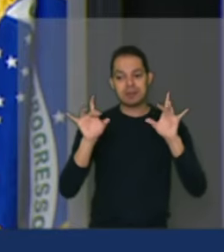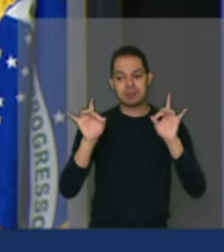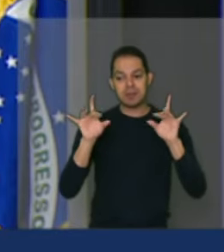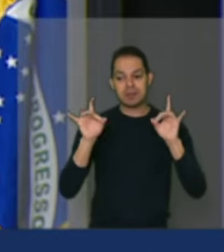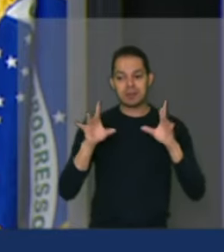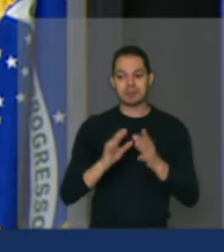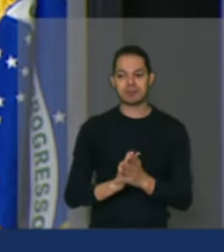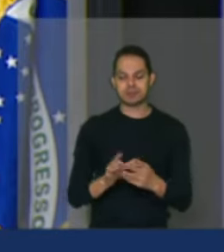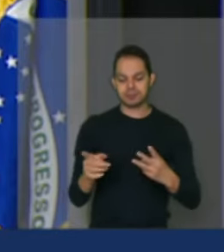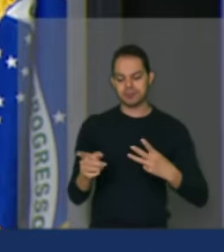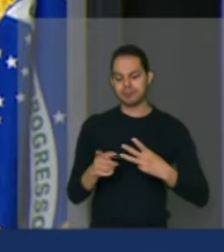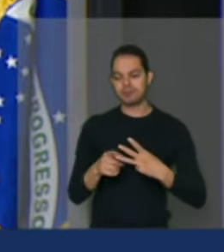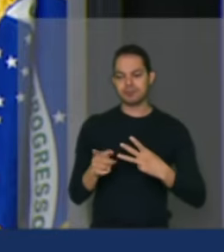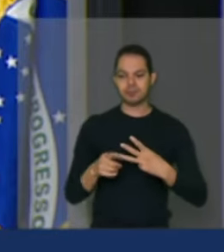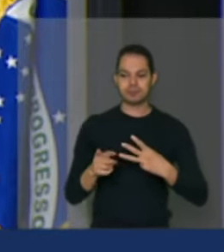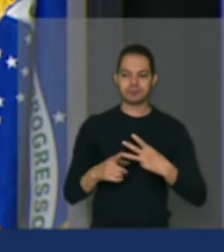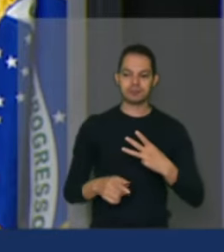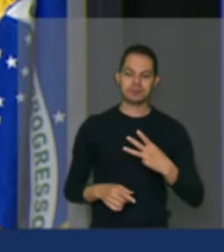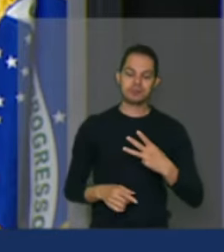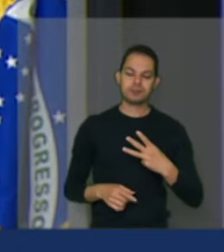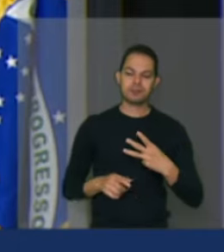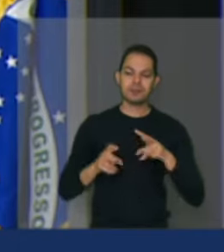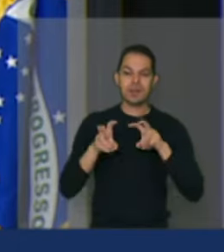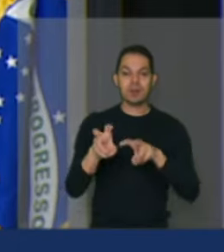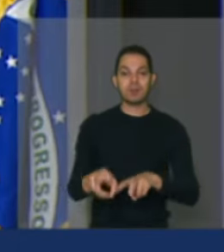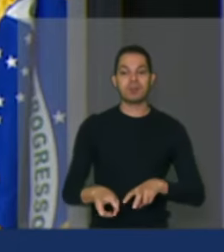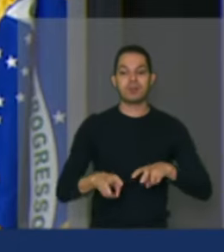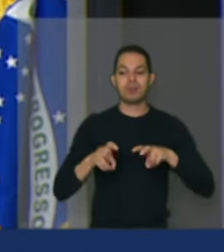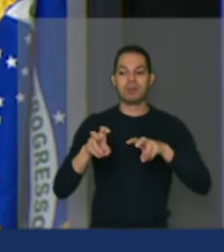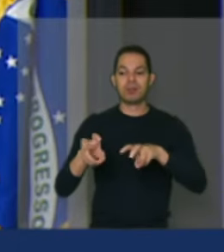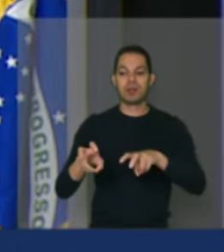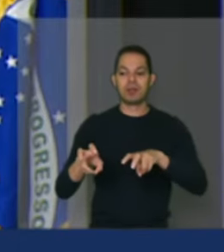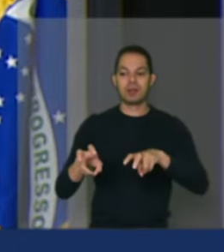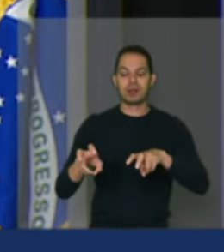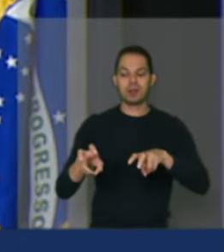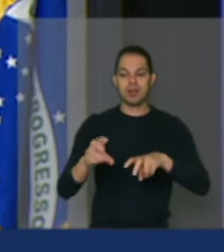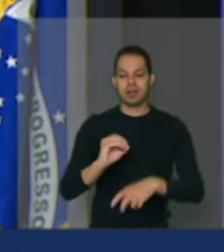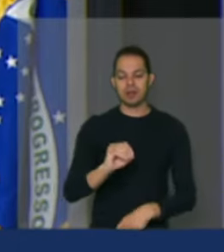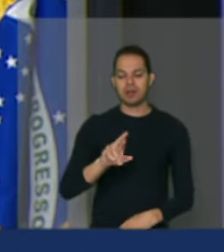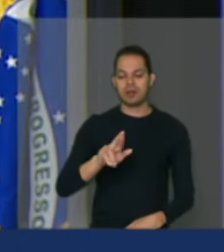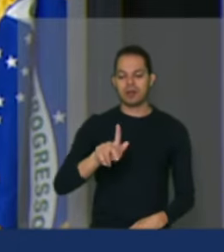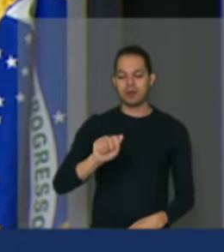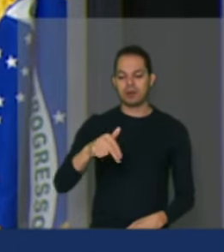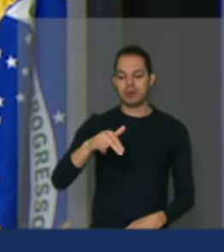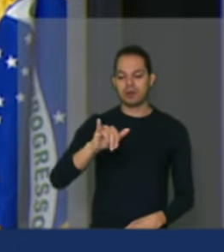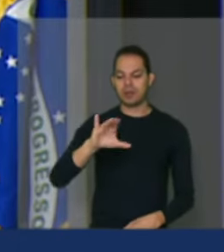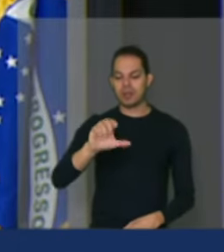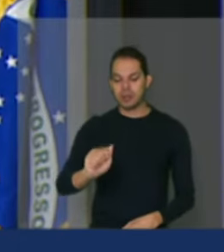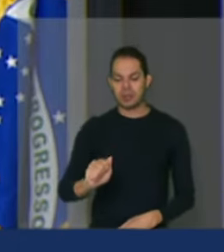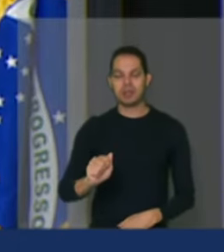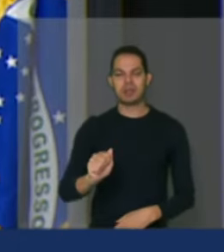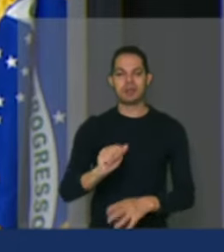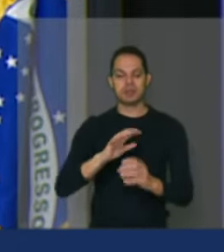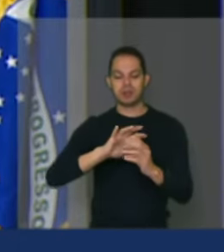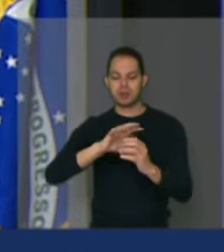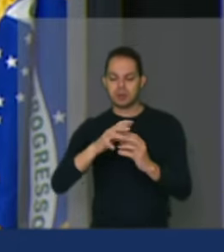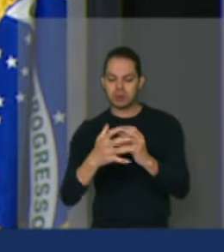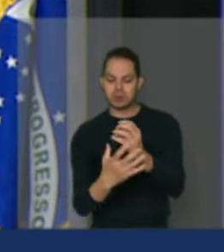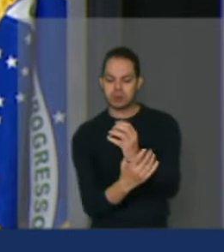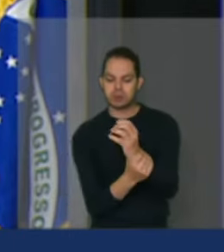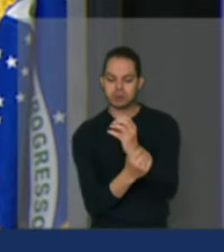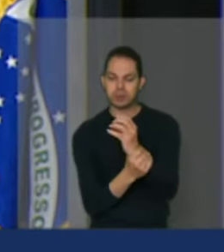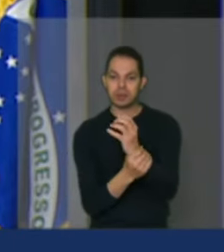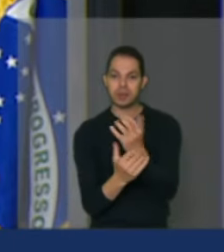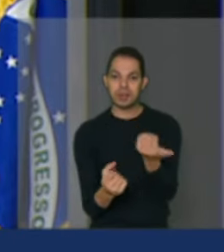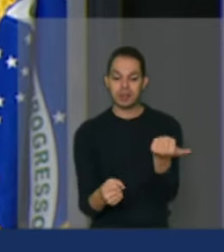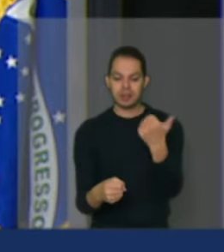Terceiro ponto, uma agricultura orgânica, agroecológica, que substitua o